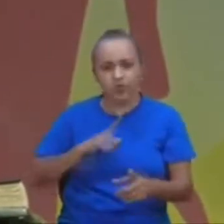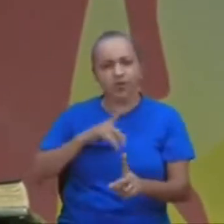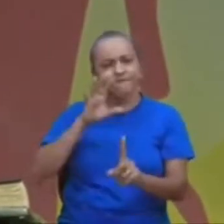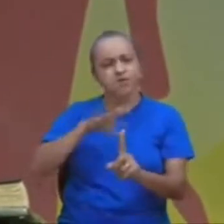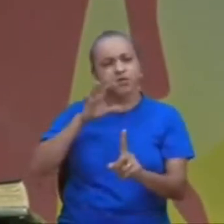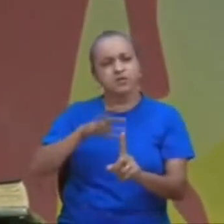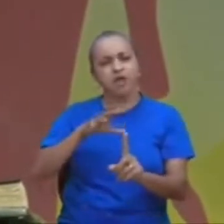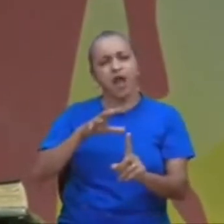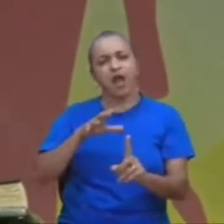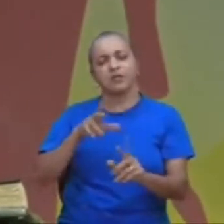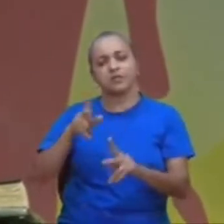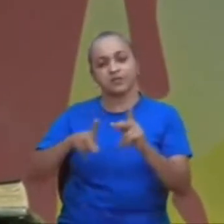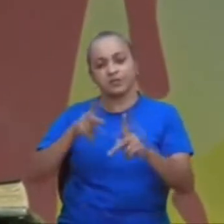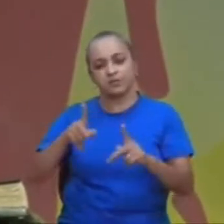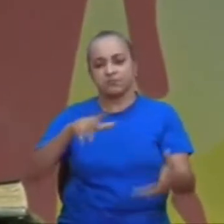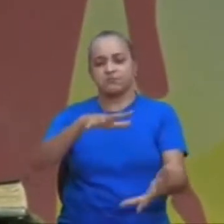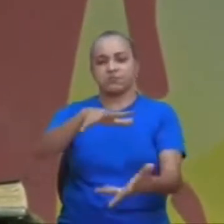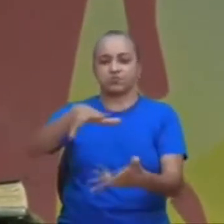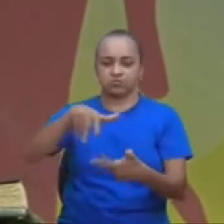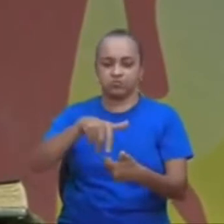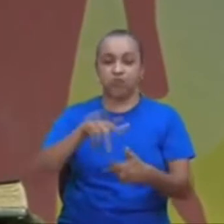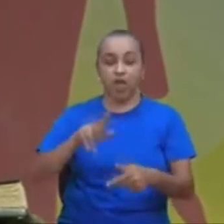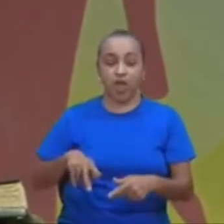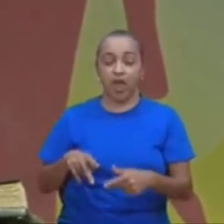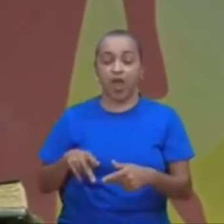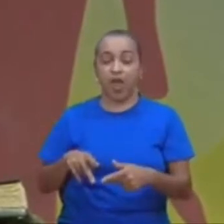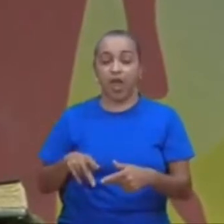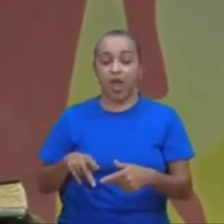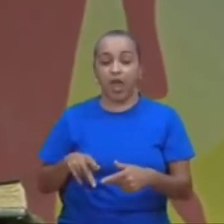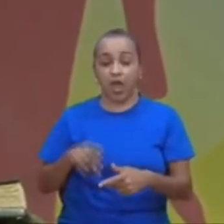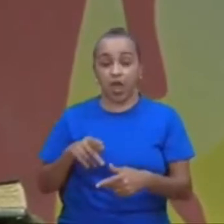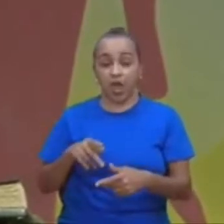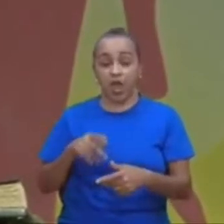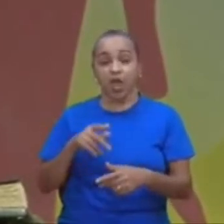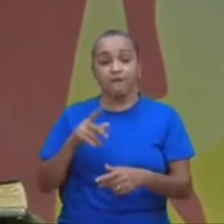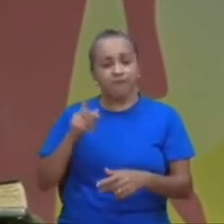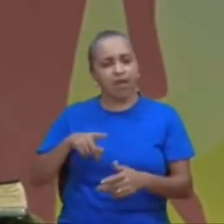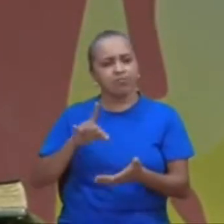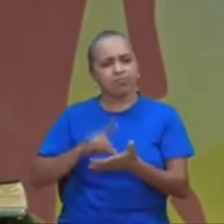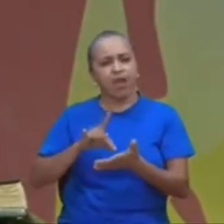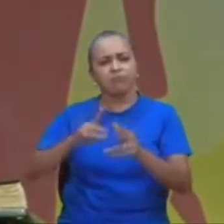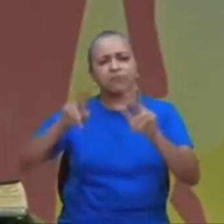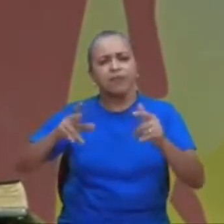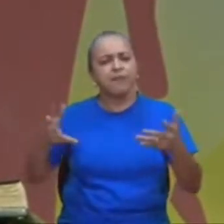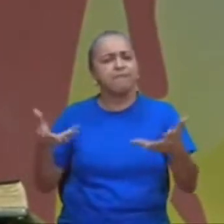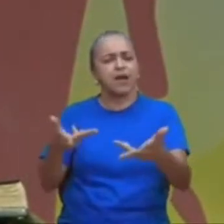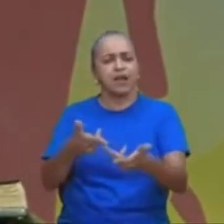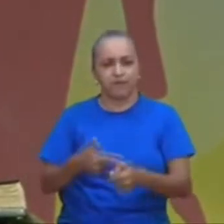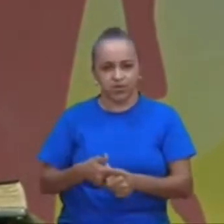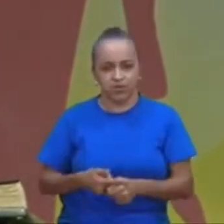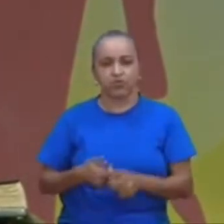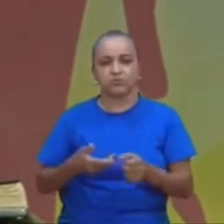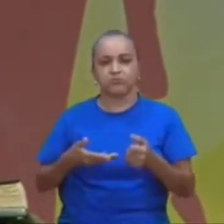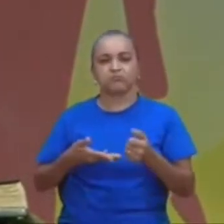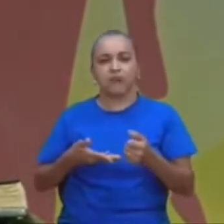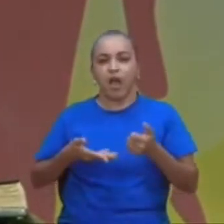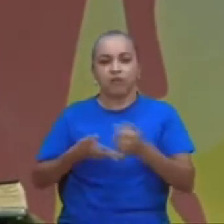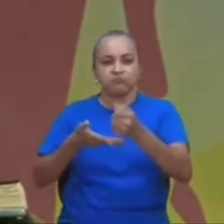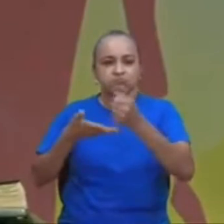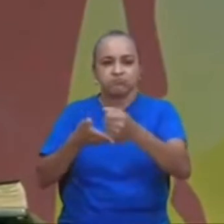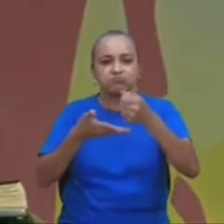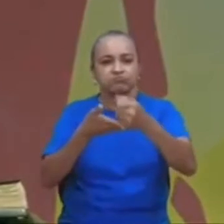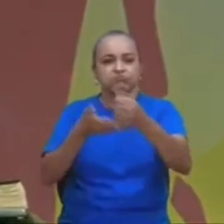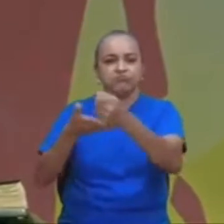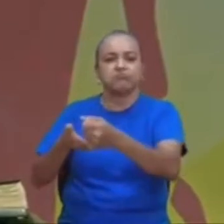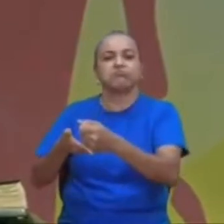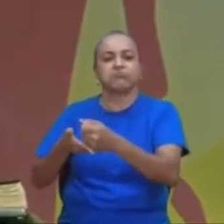inspirarem, e é uma mensagem muito maravilhosa, realmente, até hoje, fala, até hoje, os